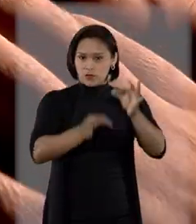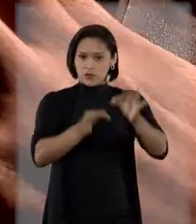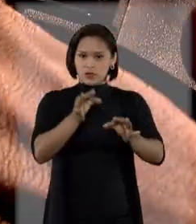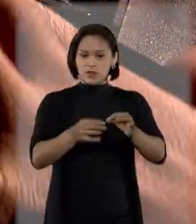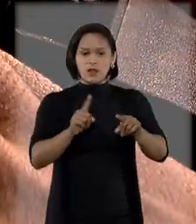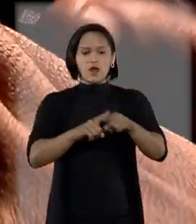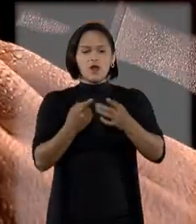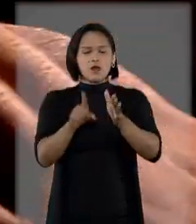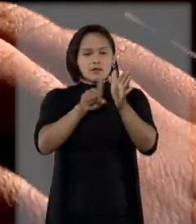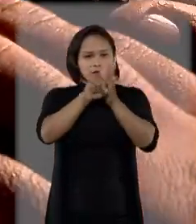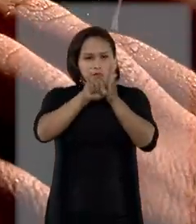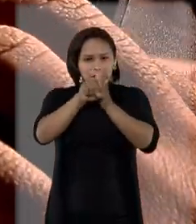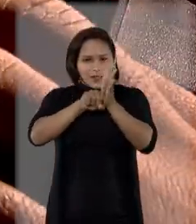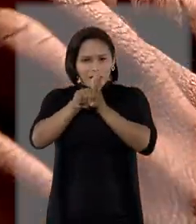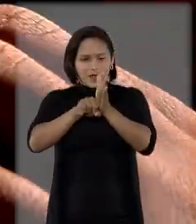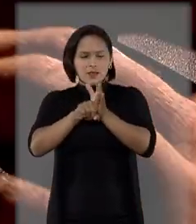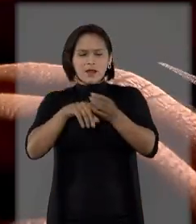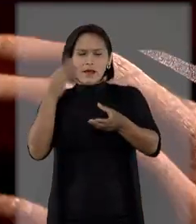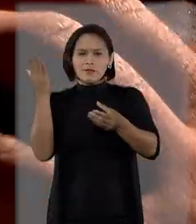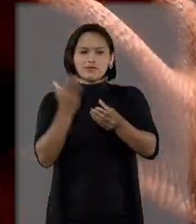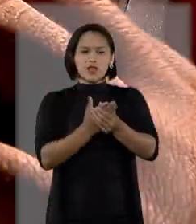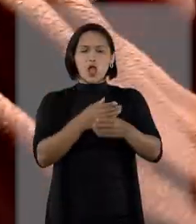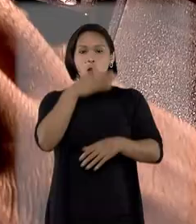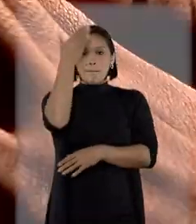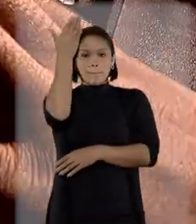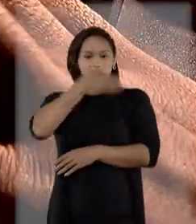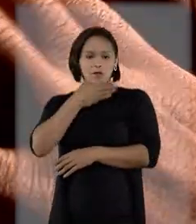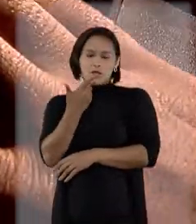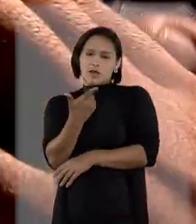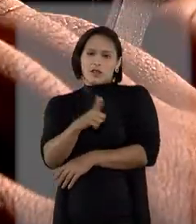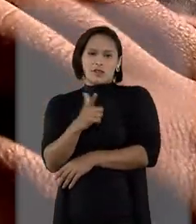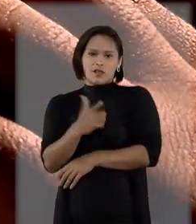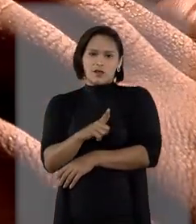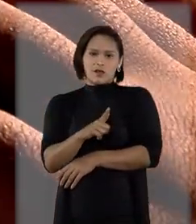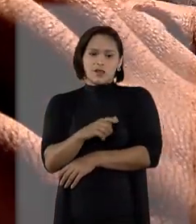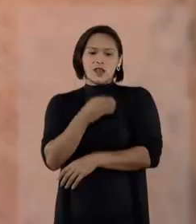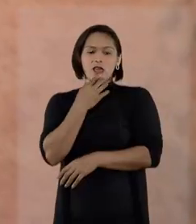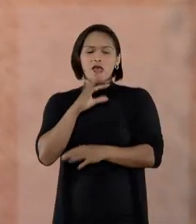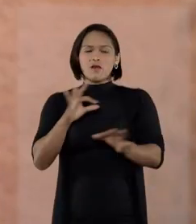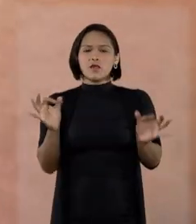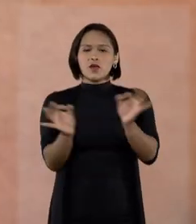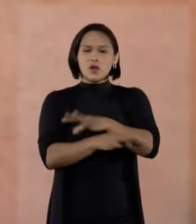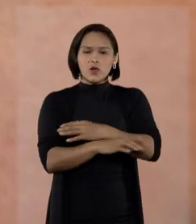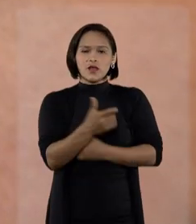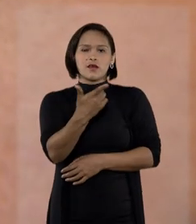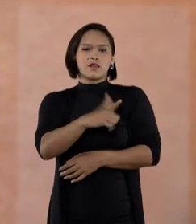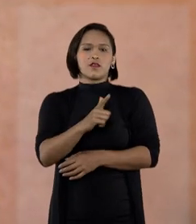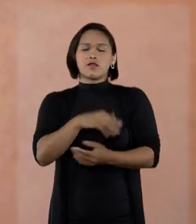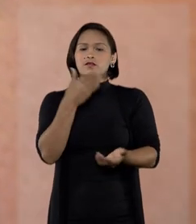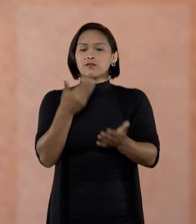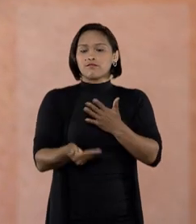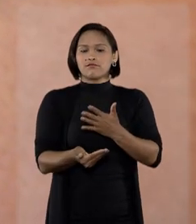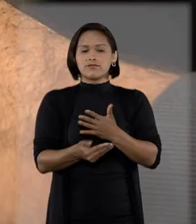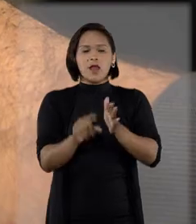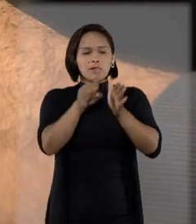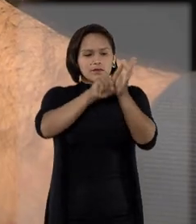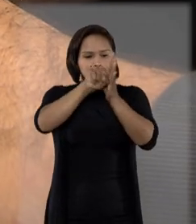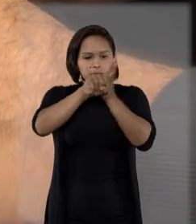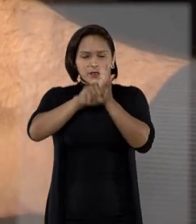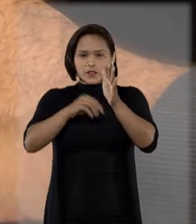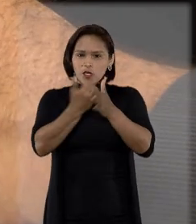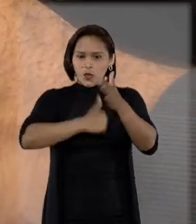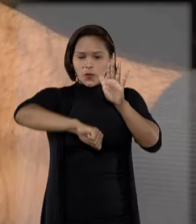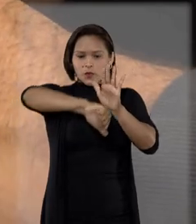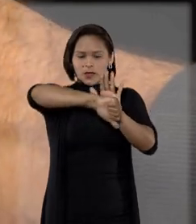No entanto, como no caso analisado ficou comprovado que as informações não existiam, leva à conclusão que não houve prejuízo para